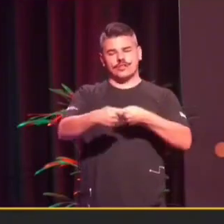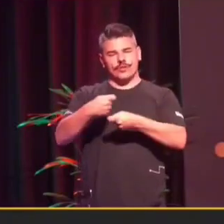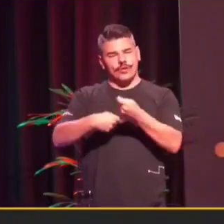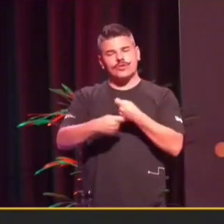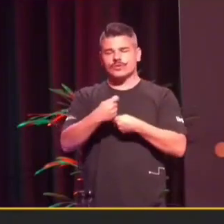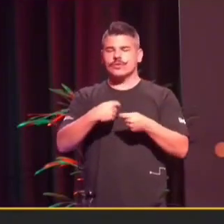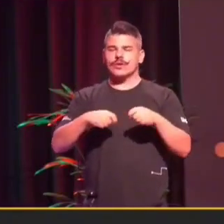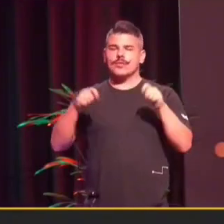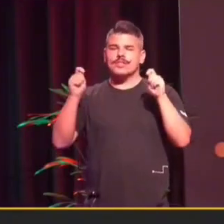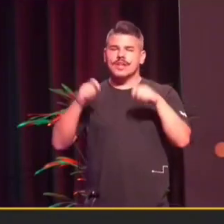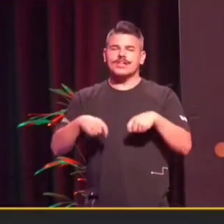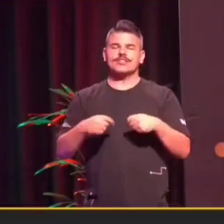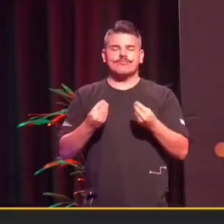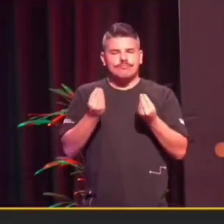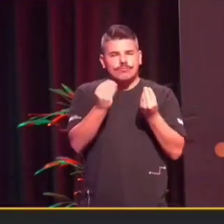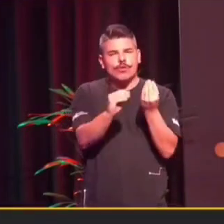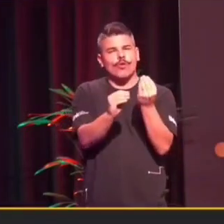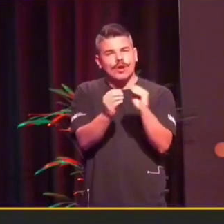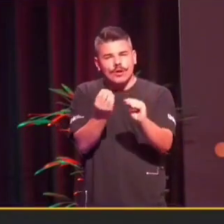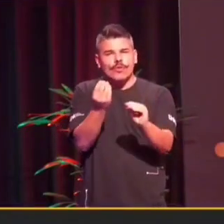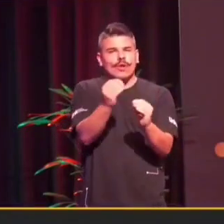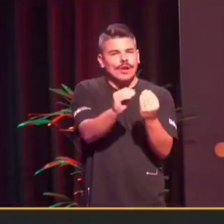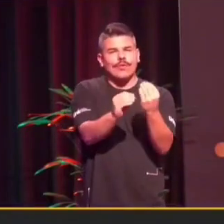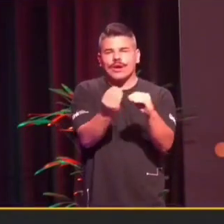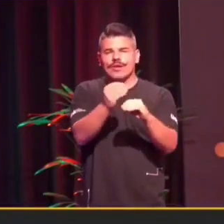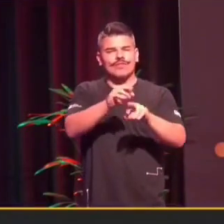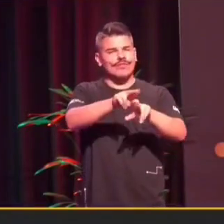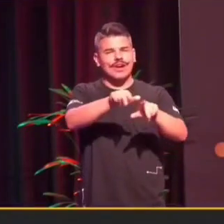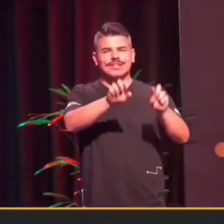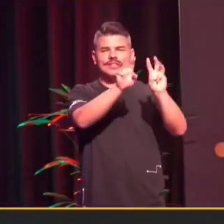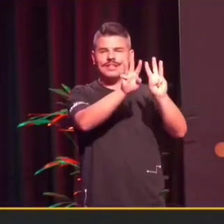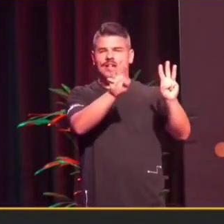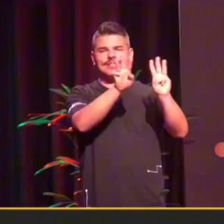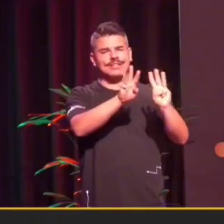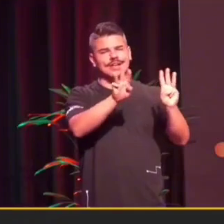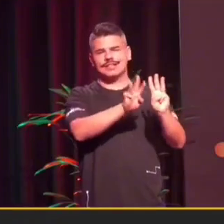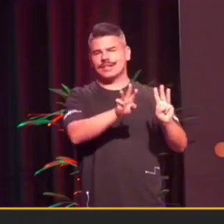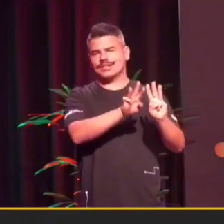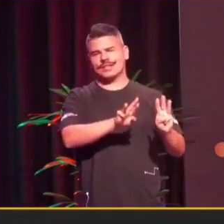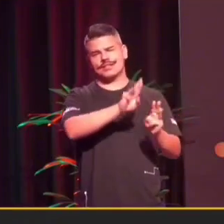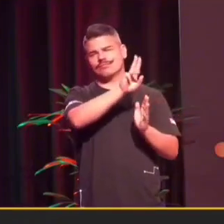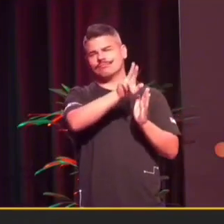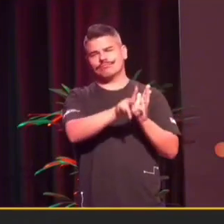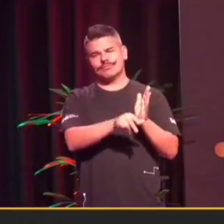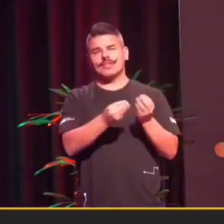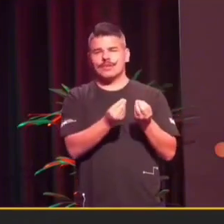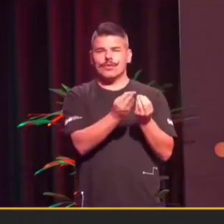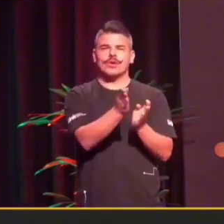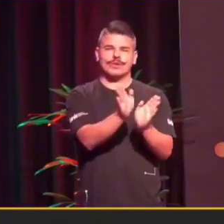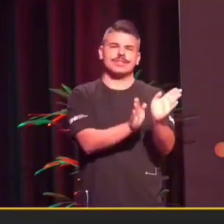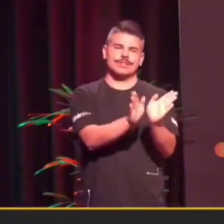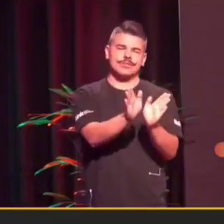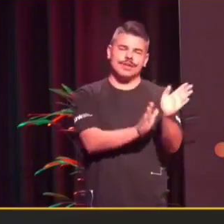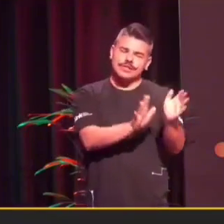para manter todas as nossas páginas, são centenas de páginas, sempre acessíveis. Então, muito obrigado.